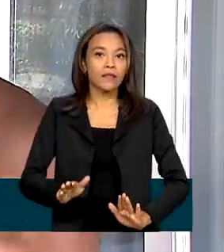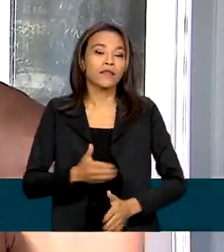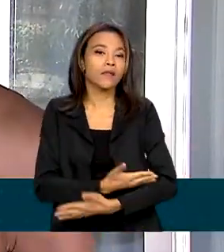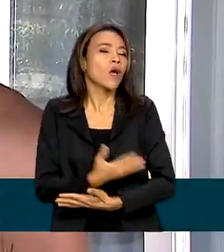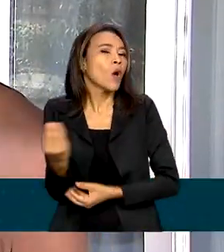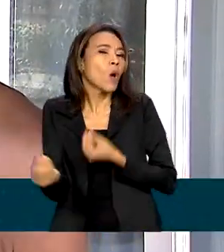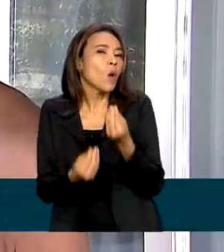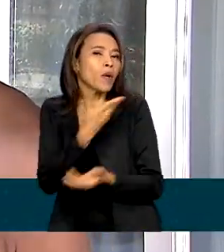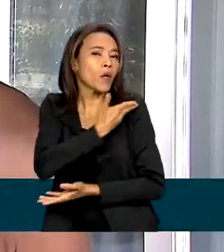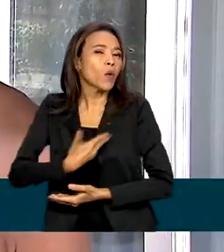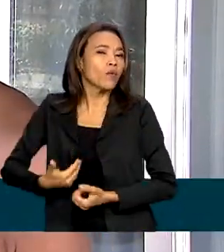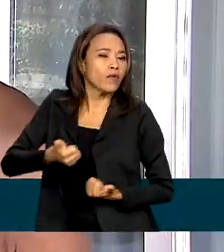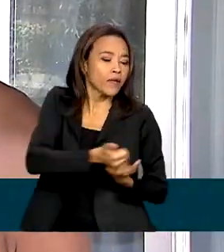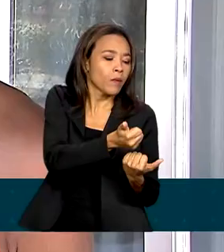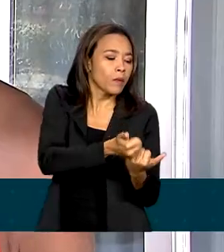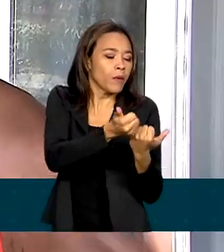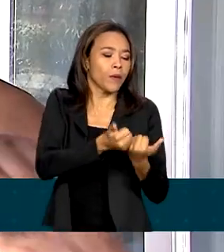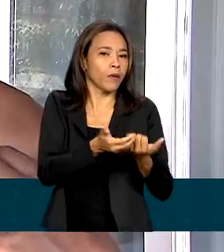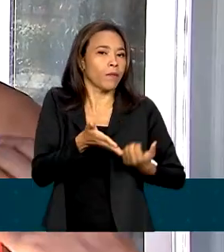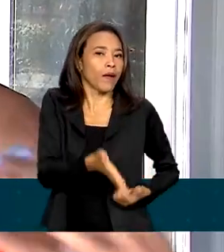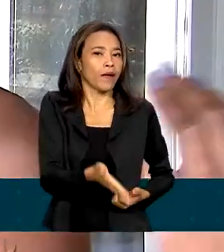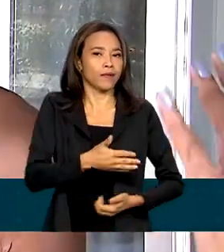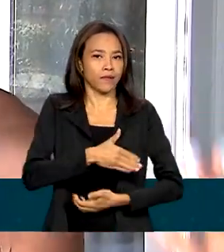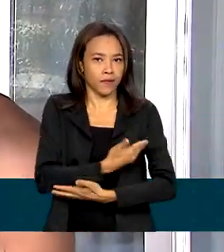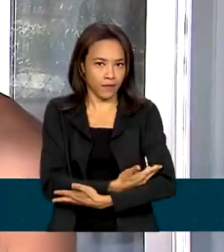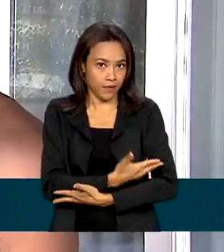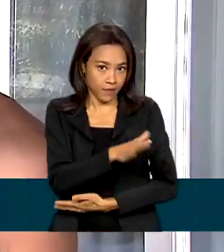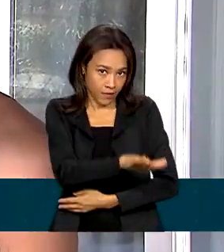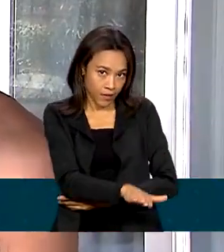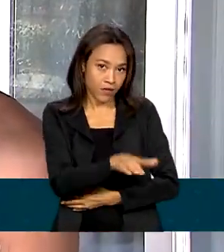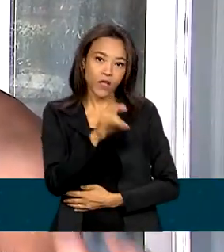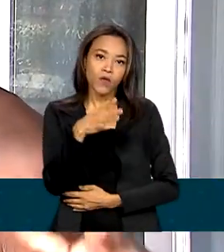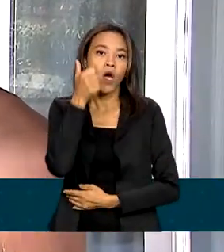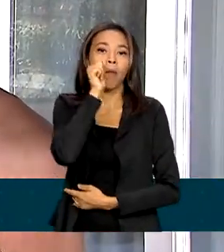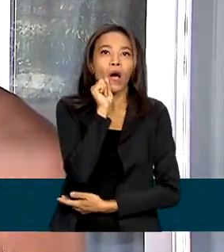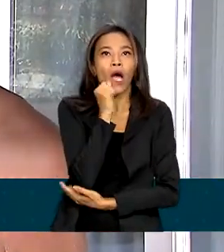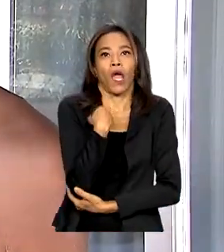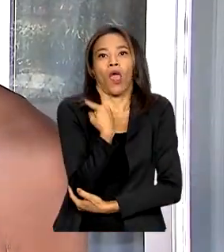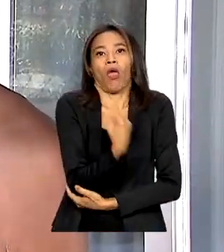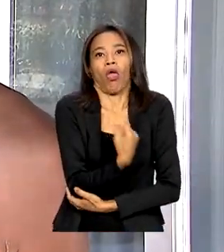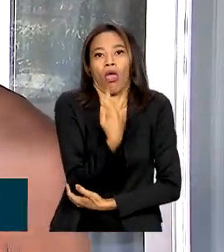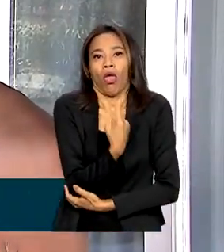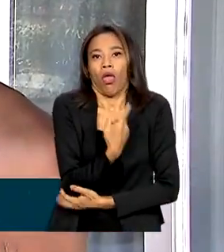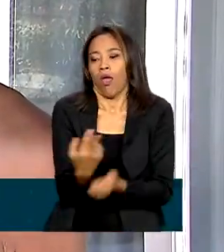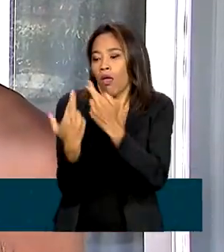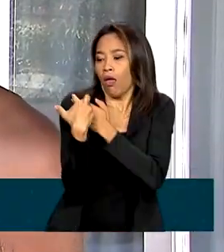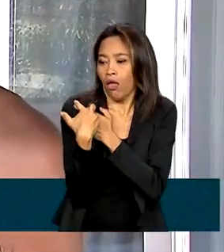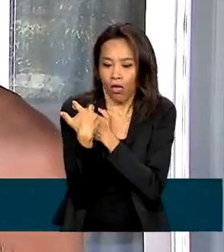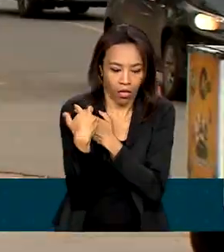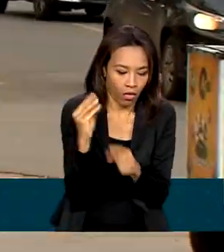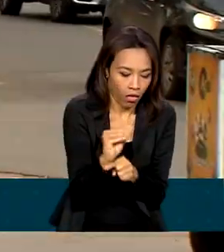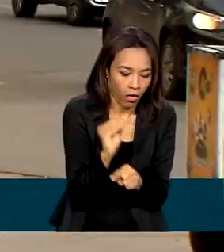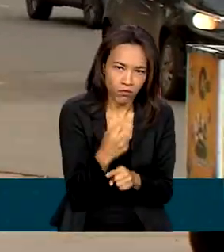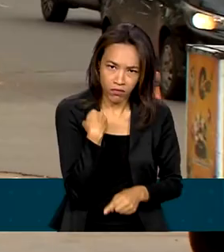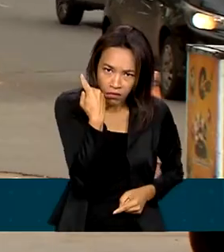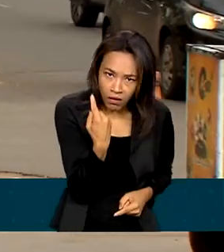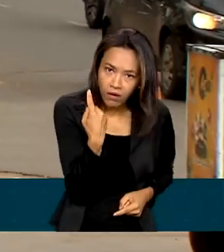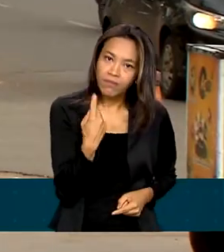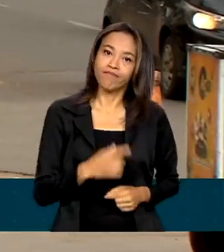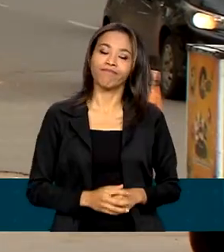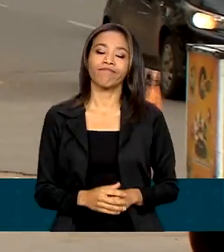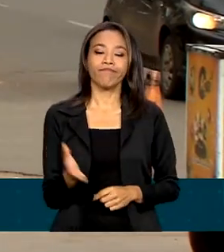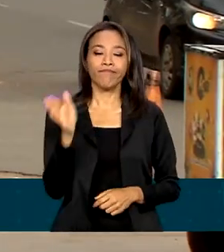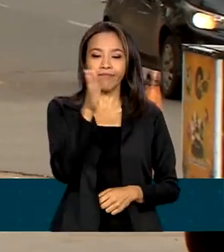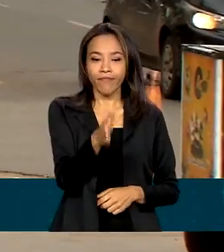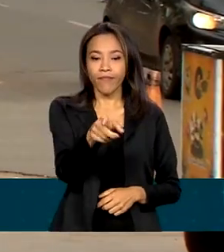Estado vai dar esse suporte para essa criança? E não só colocar nas costas de uma mulher a responsabilidade de criar essa criança. Em 2003,